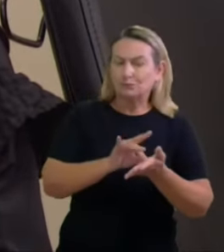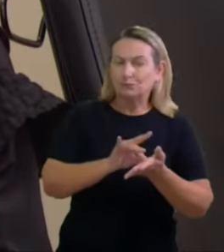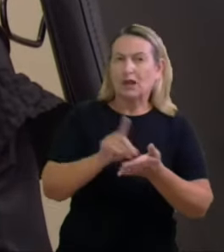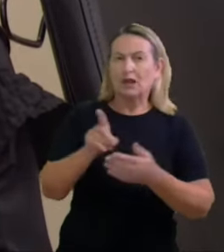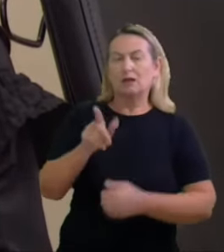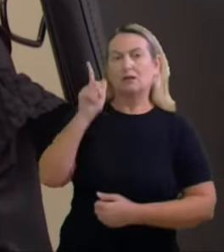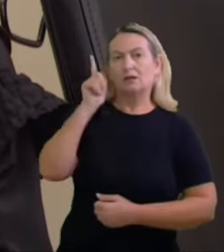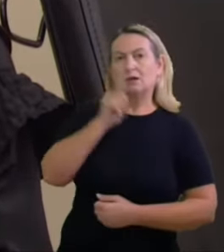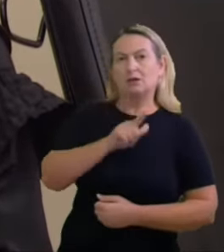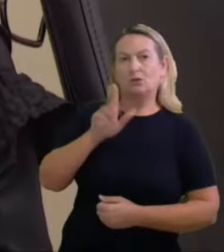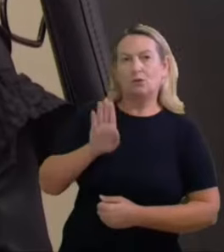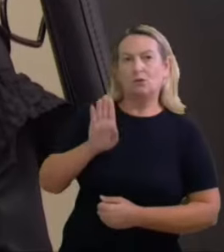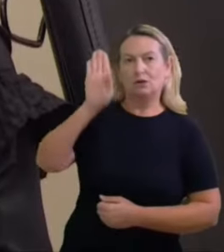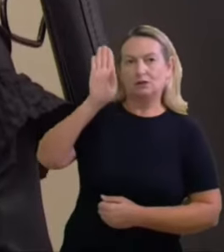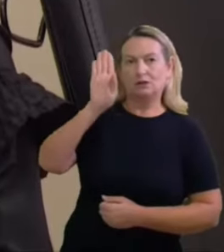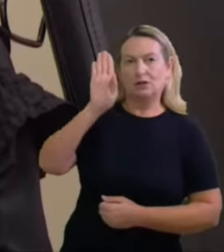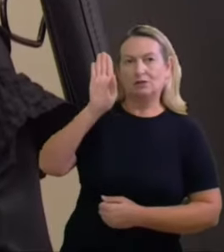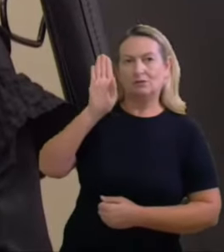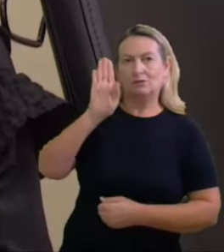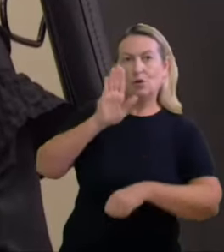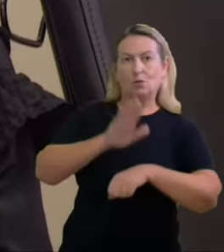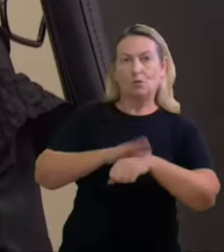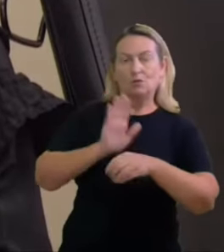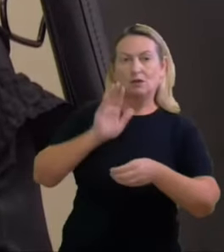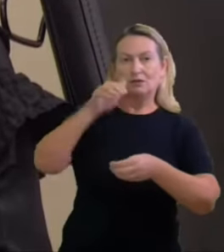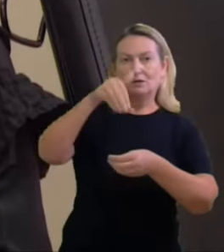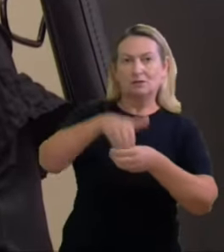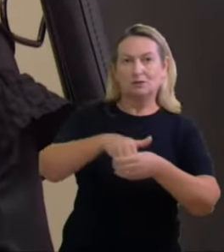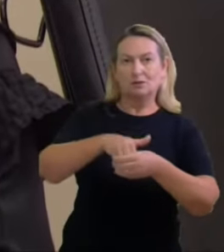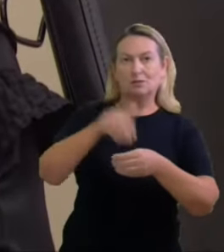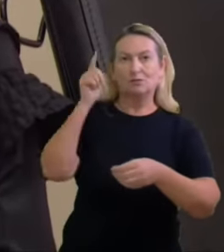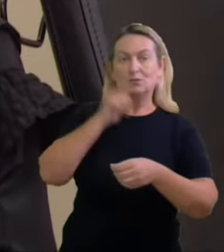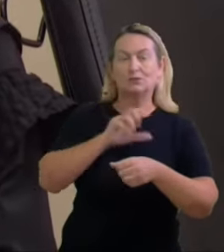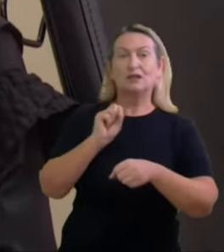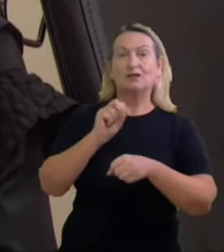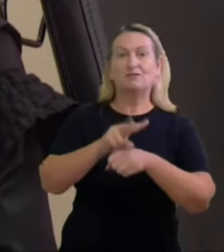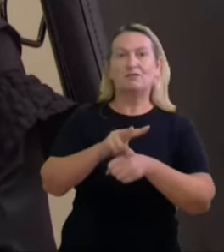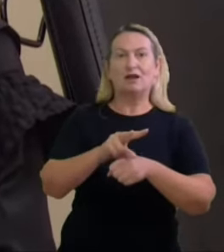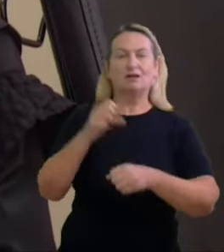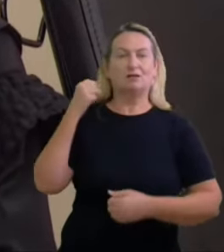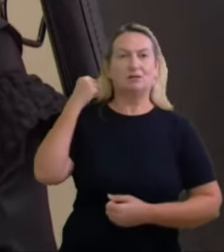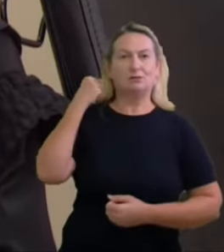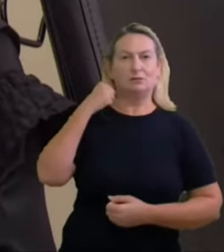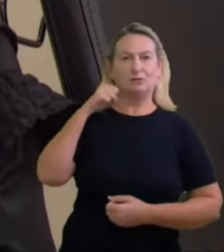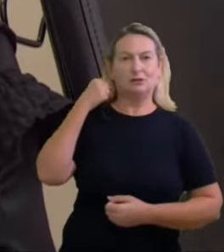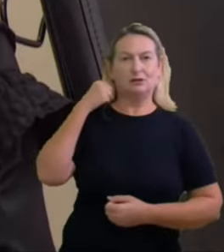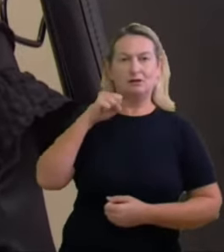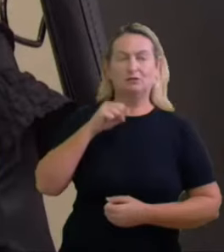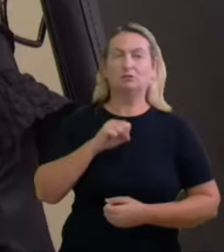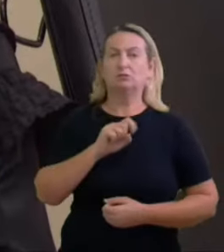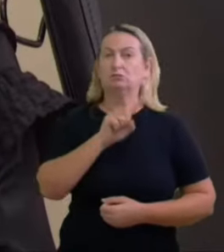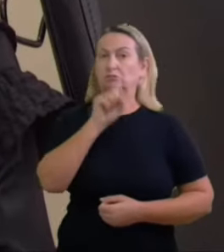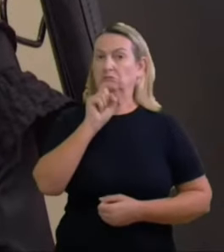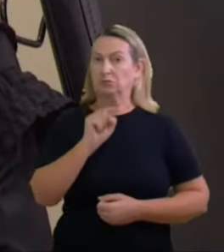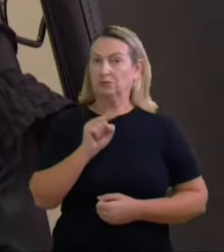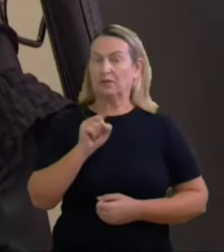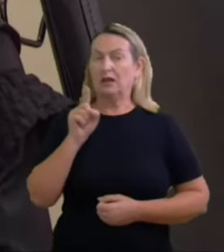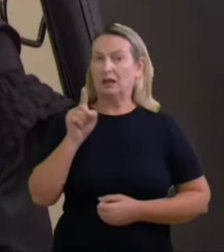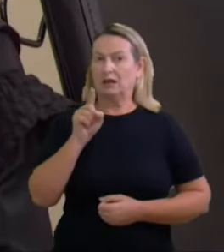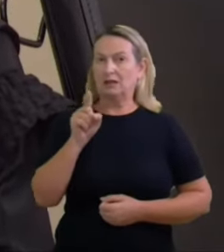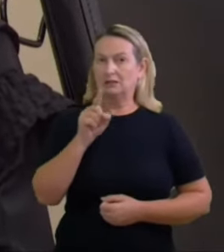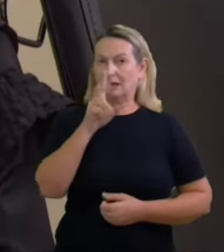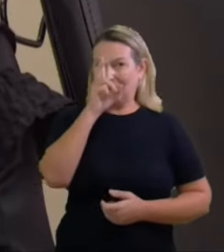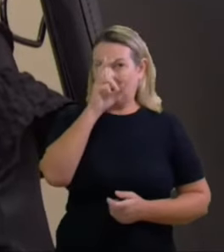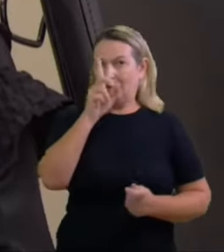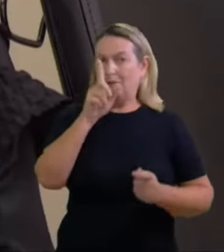para a eleição do cargo de senador no estado do Paraná é claro que essa potencialidade aqui ela deve vir também